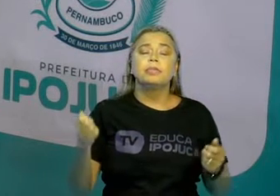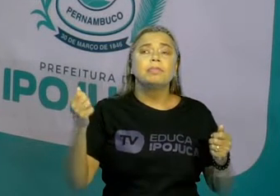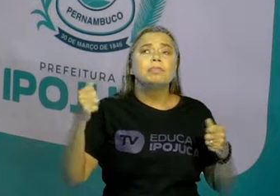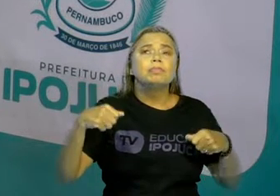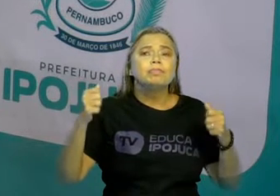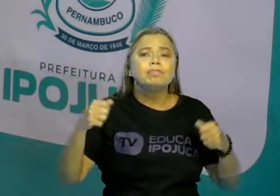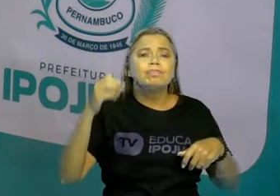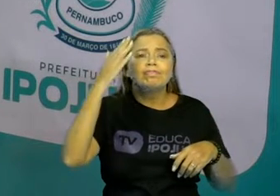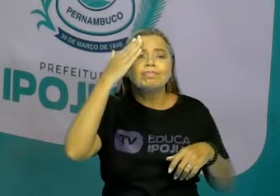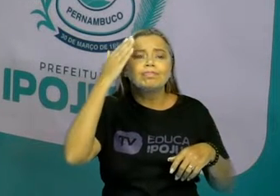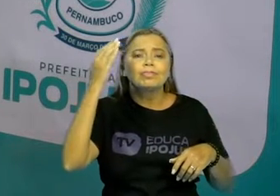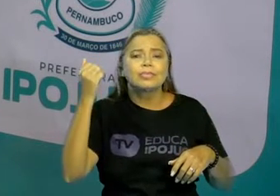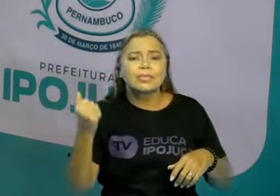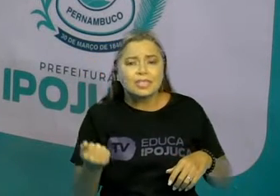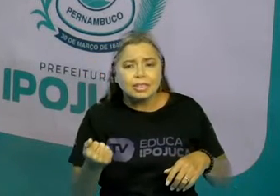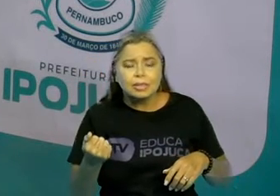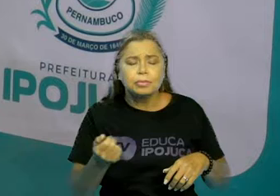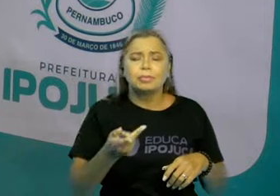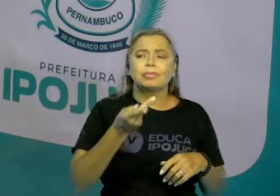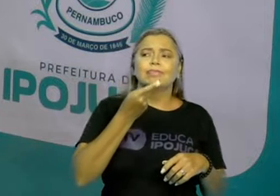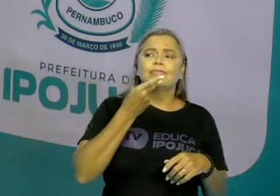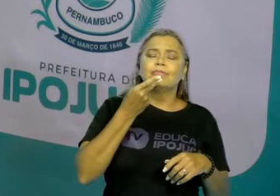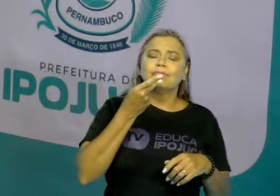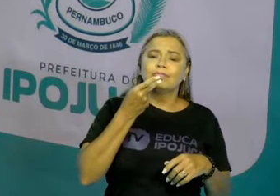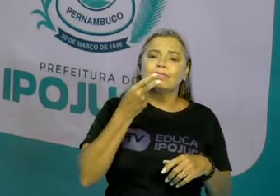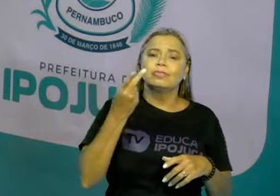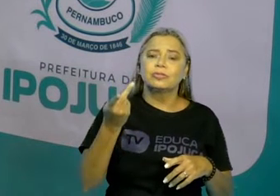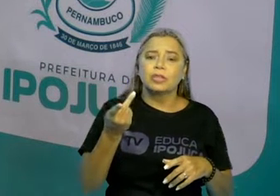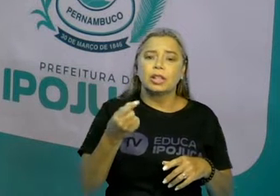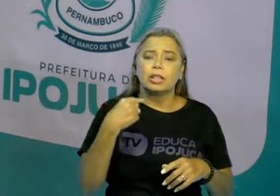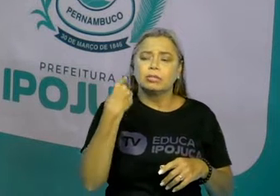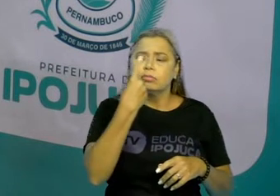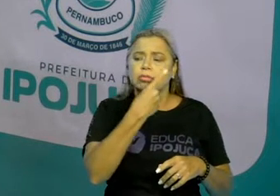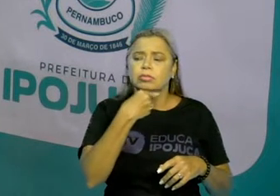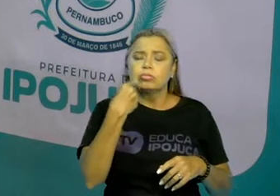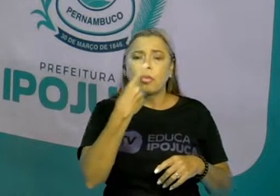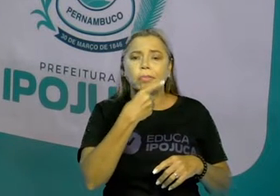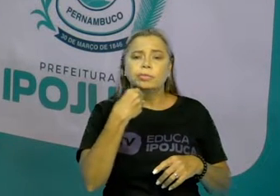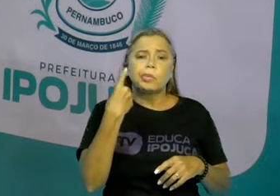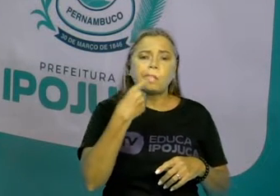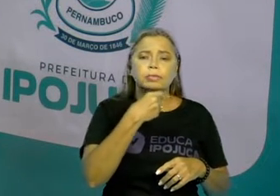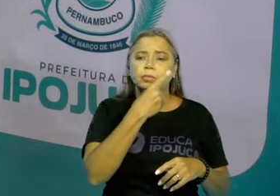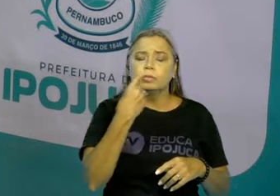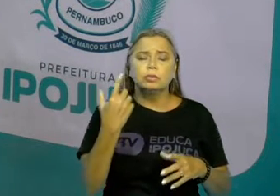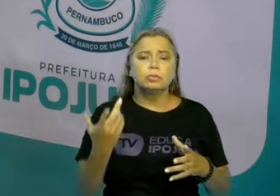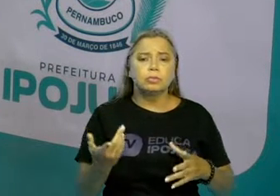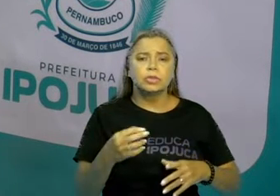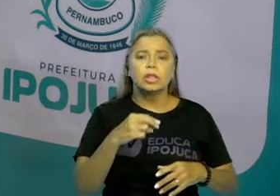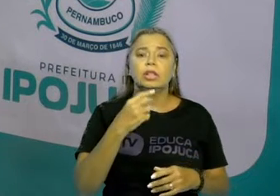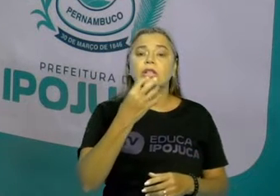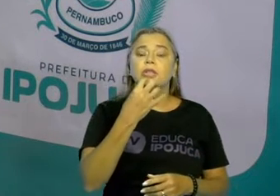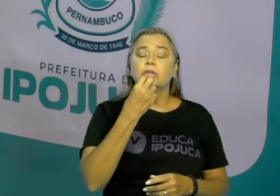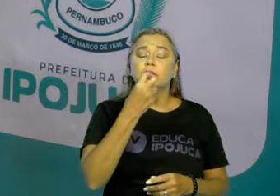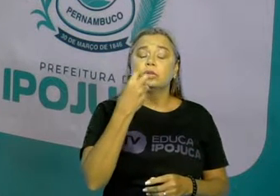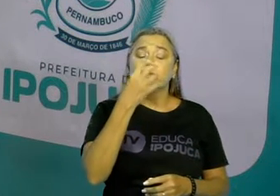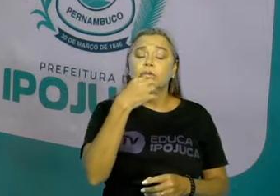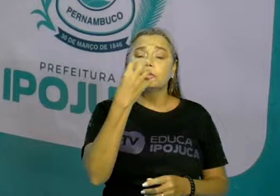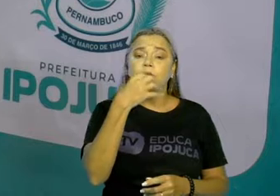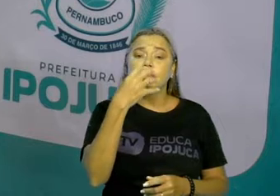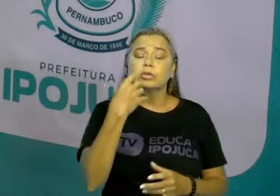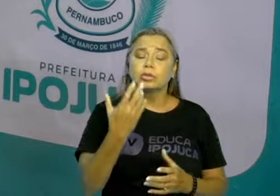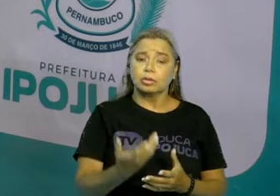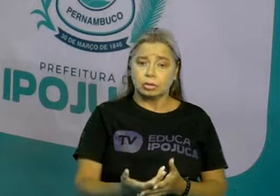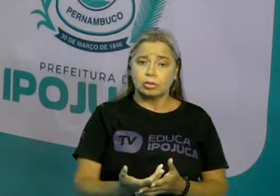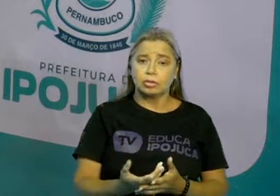a gente percebe que na pronúncia articula várias partes na nossa boca, como o som dessa pronúncia. E o som